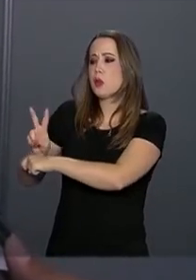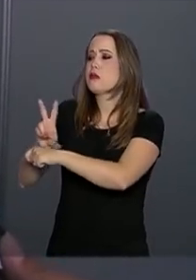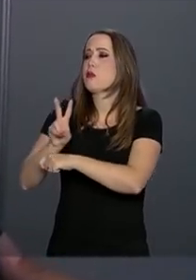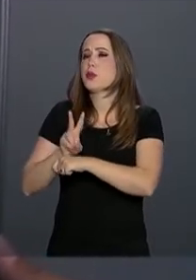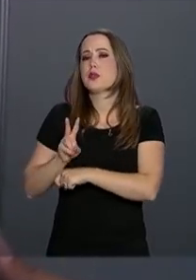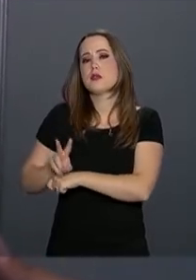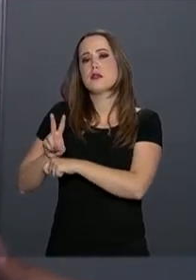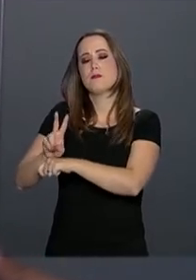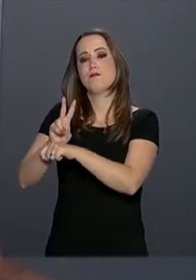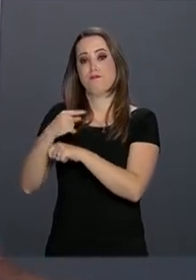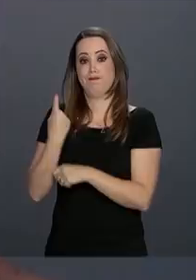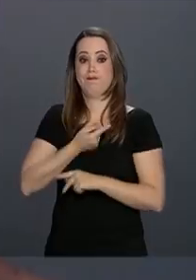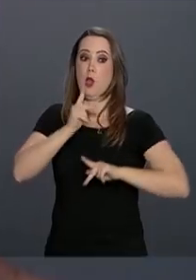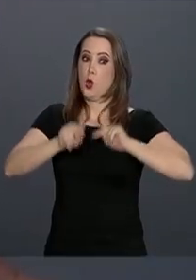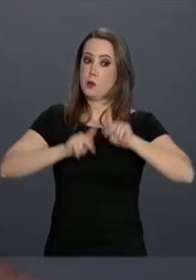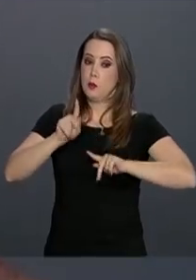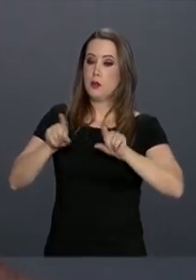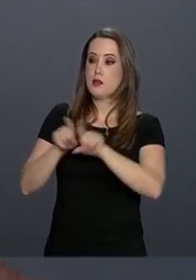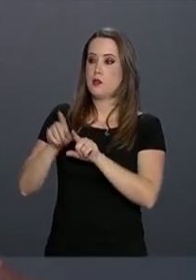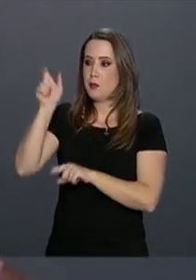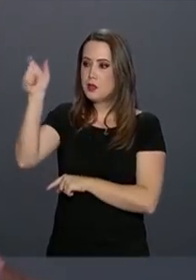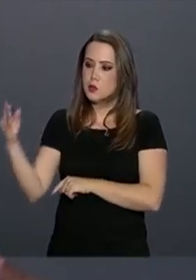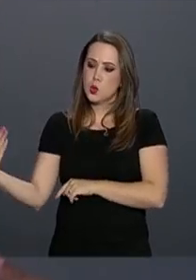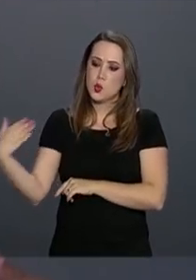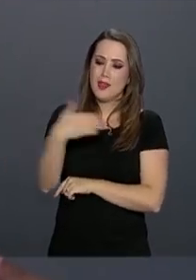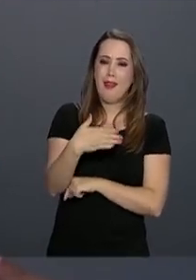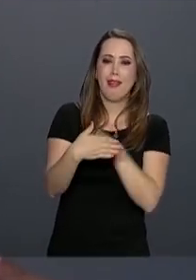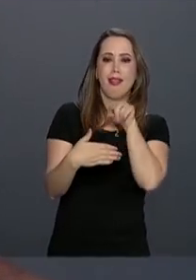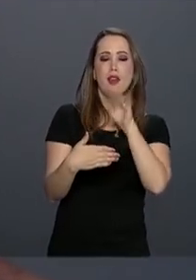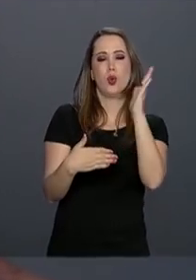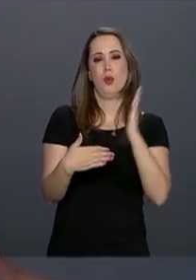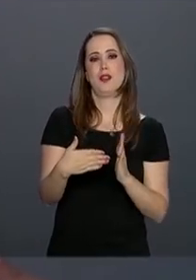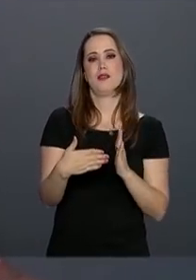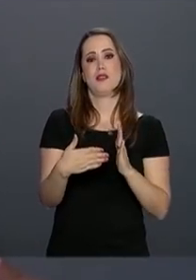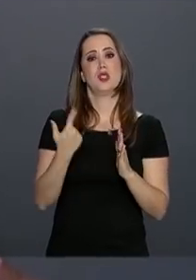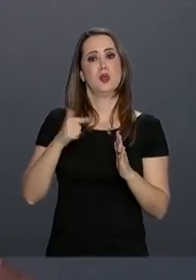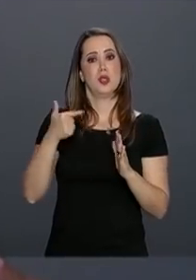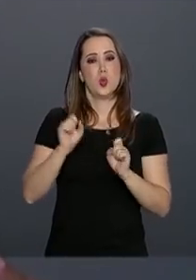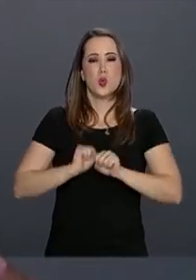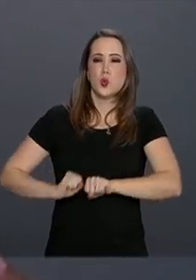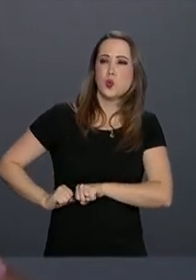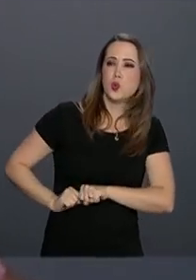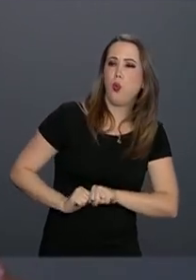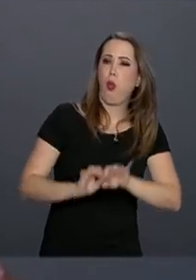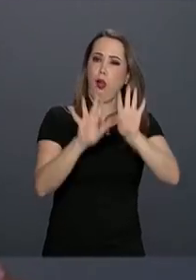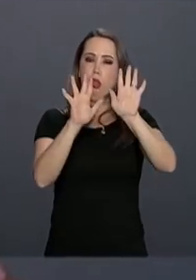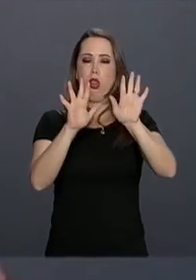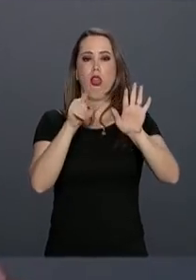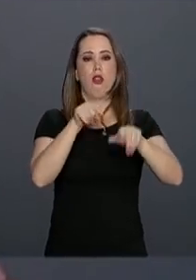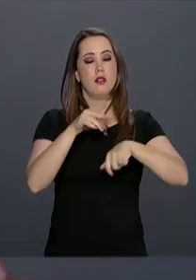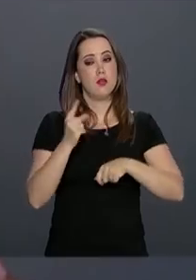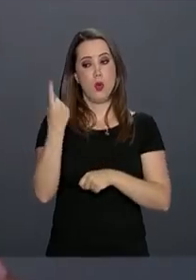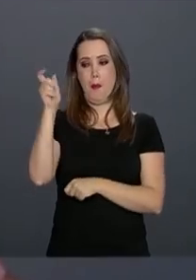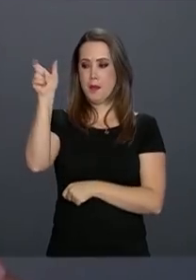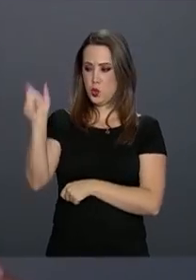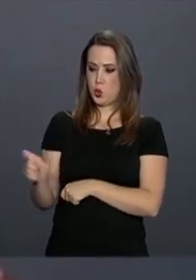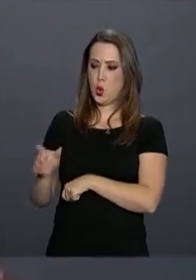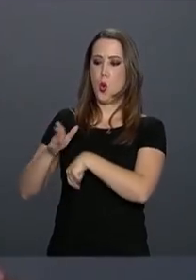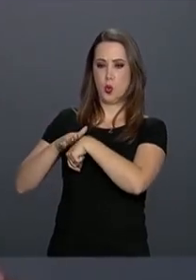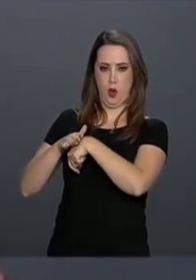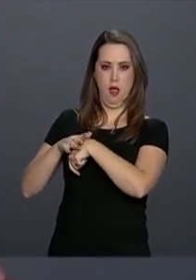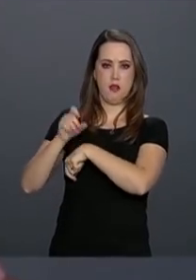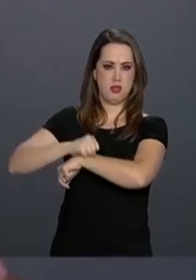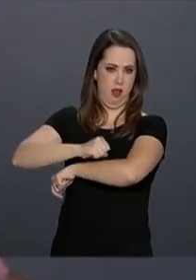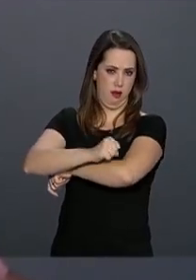da nossa população e daqueles que vêm. Porque com isso não deixa haver uma multiplicidade. Se acontecer um caso, pontualmente ele é